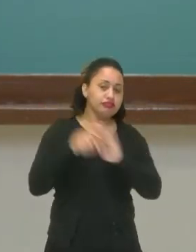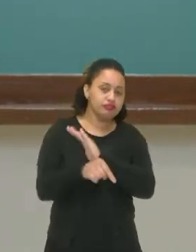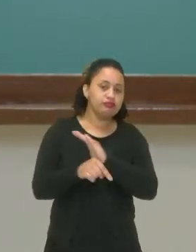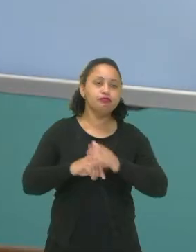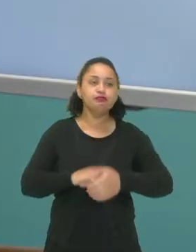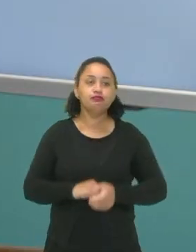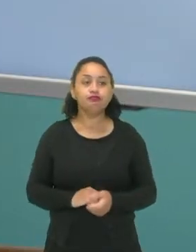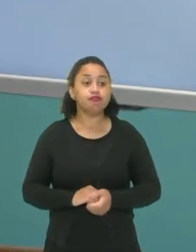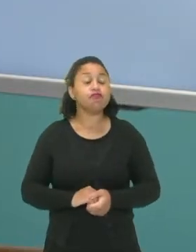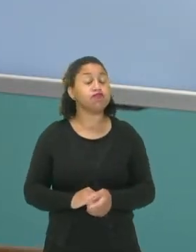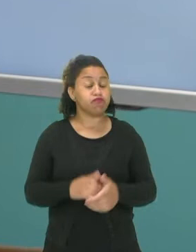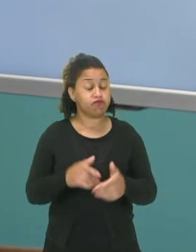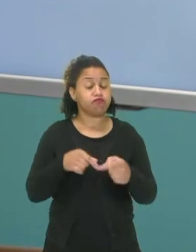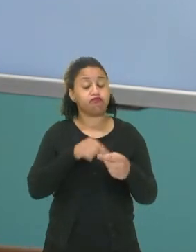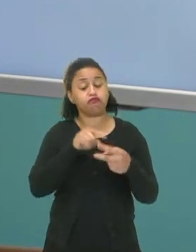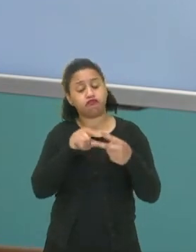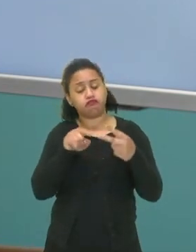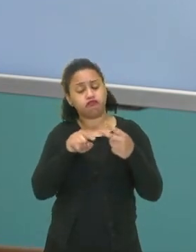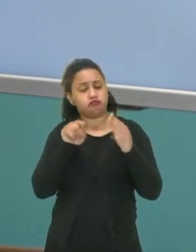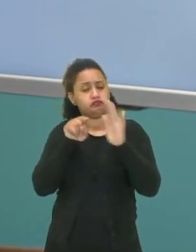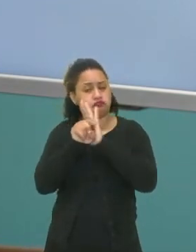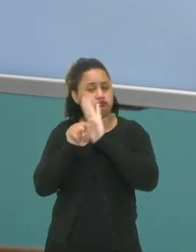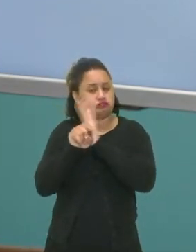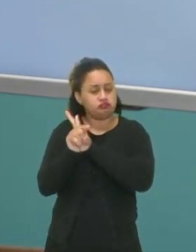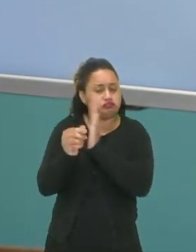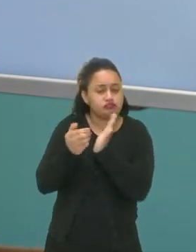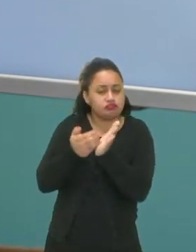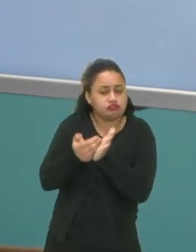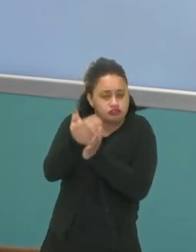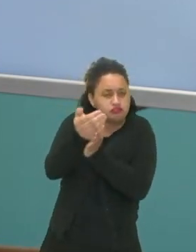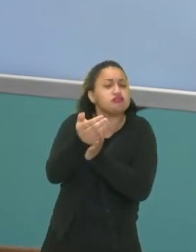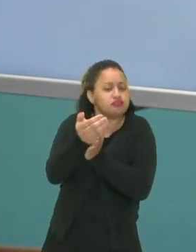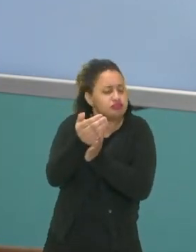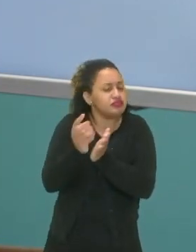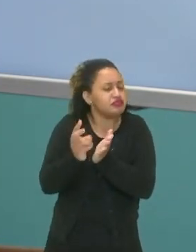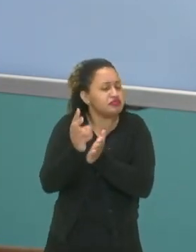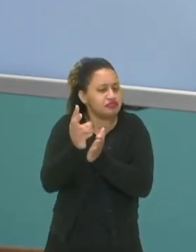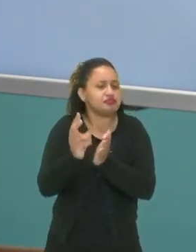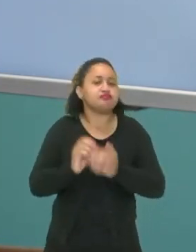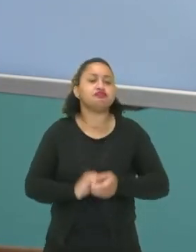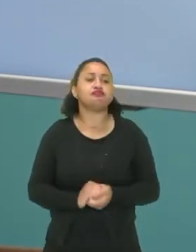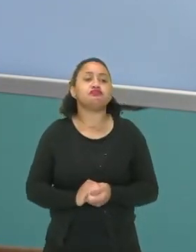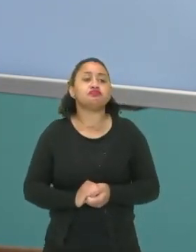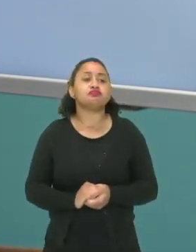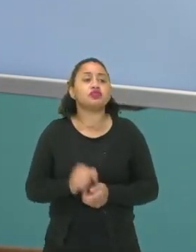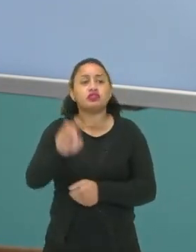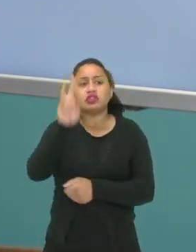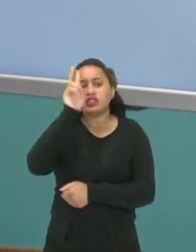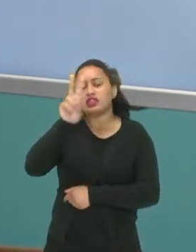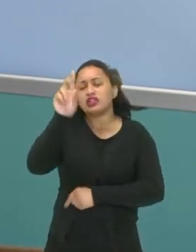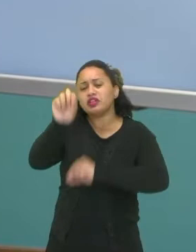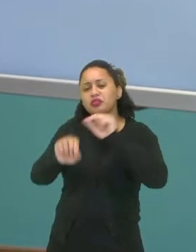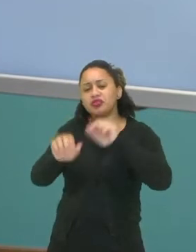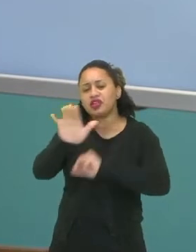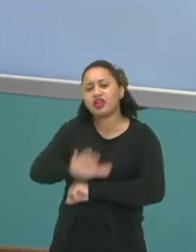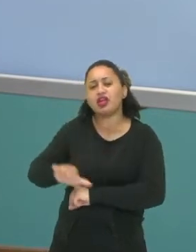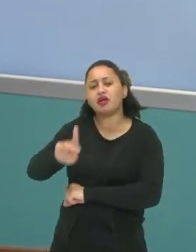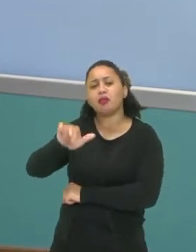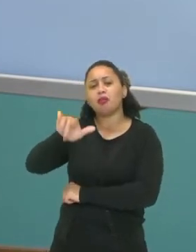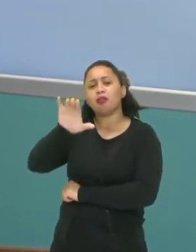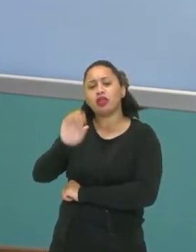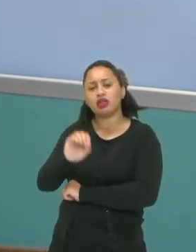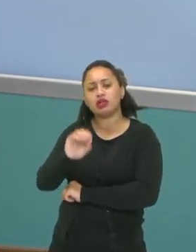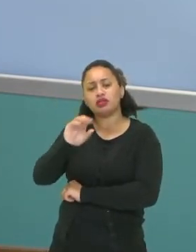Então, primeiro, vamos começar com aqueles questionamentos que a gente faz sempre em todos os vídeos. Você lembra o que é um plano cartesiano?